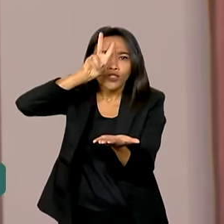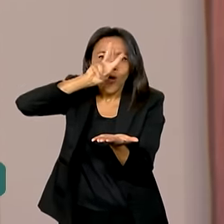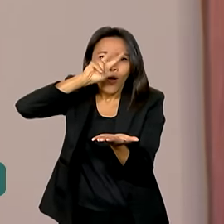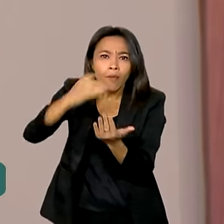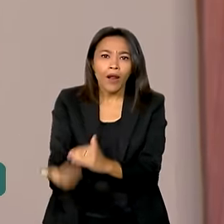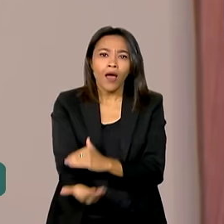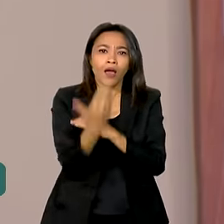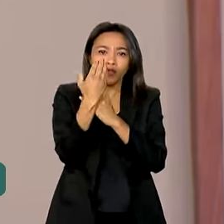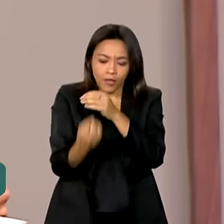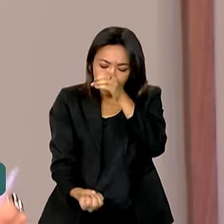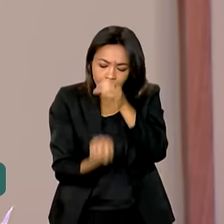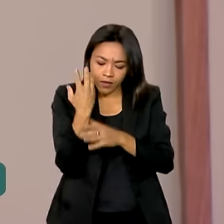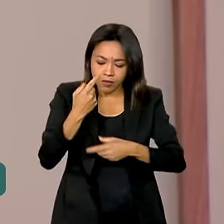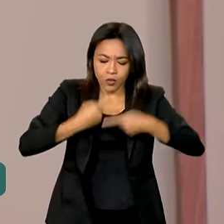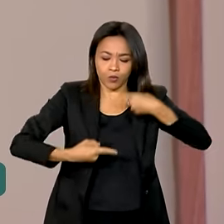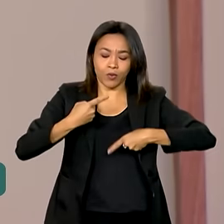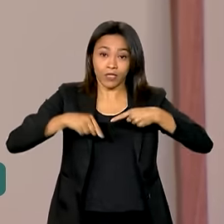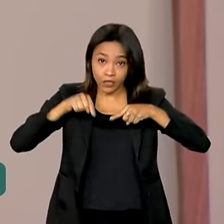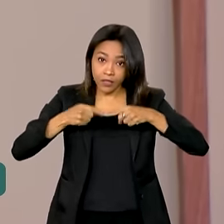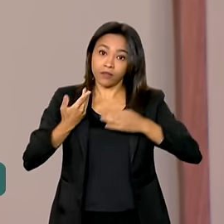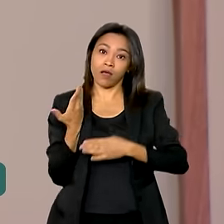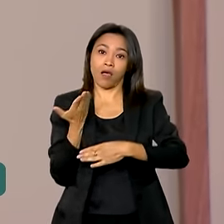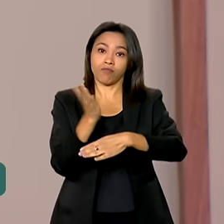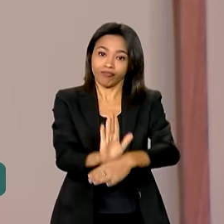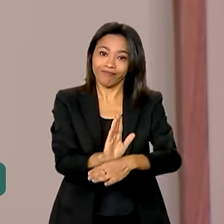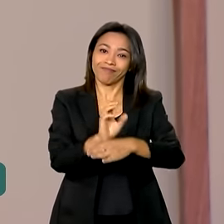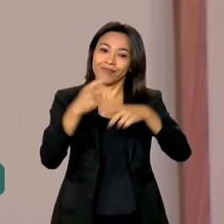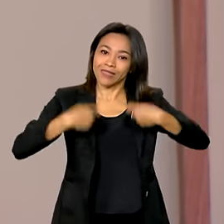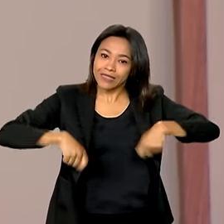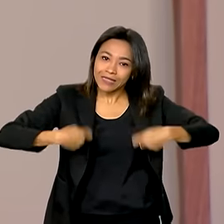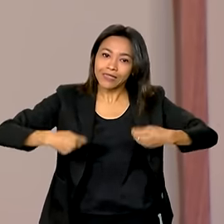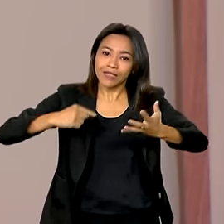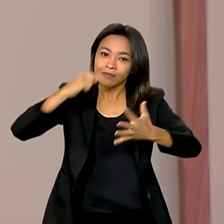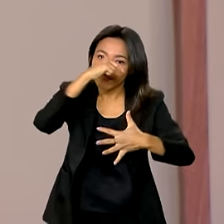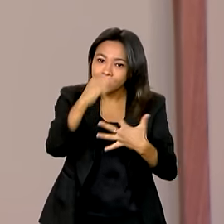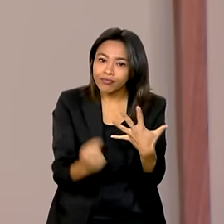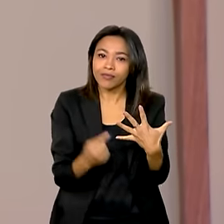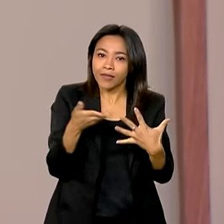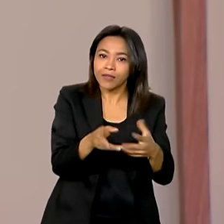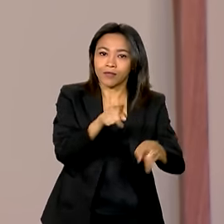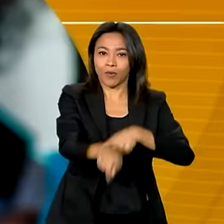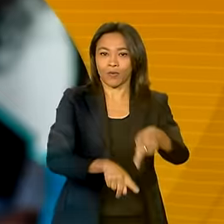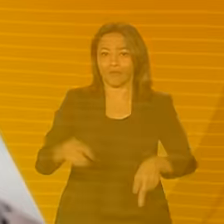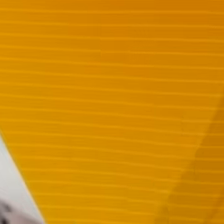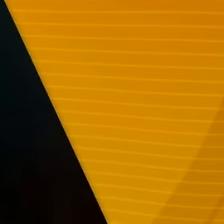públicas que atendam, de fato, às necessidades desses povos. Vamos ver.